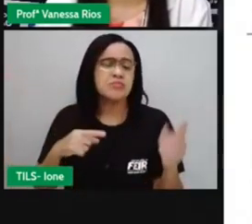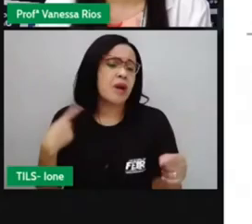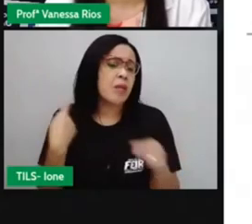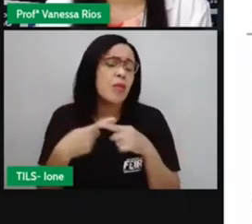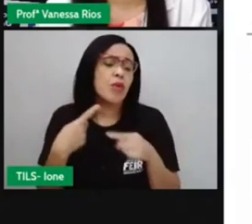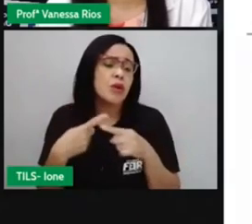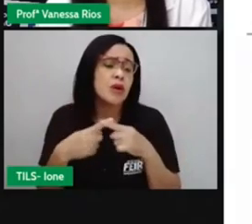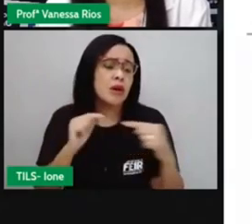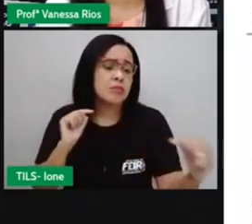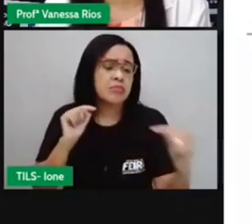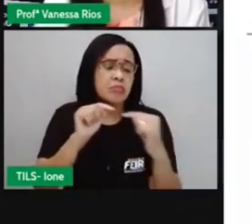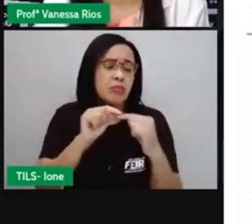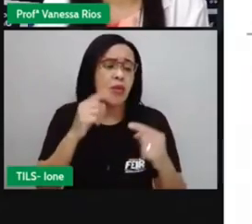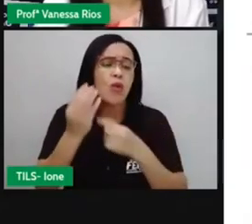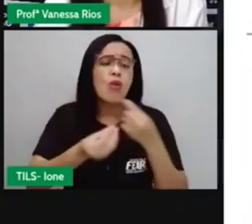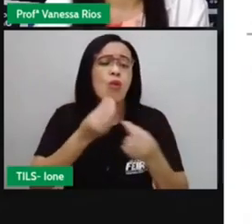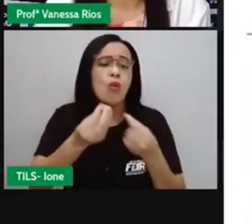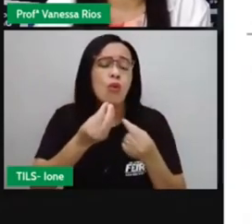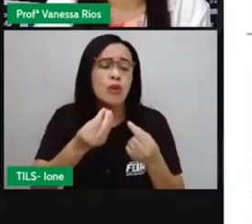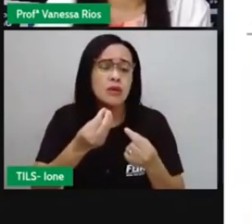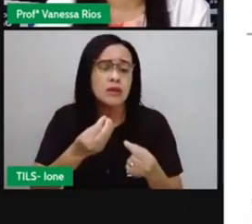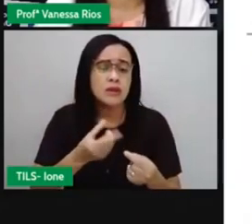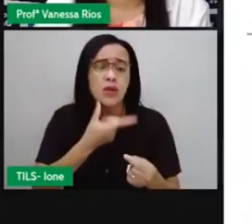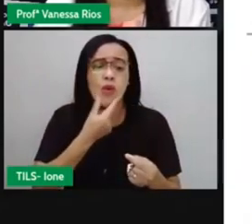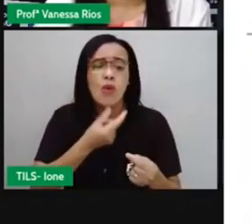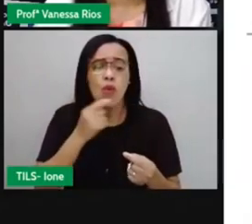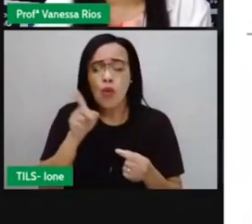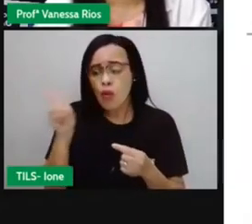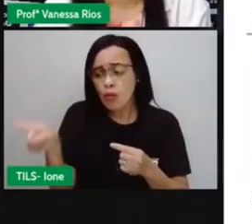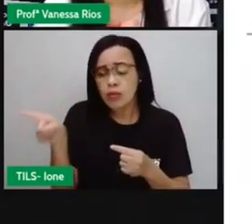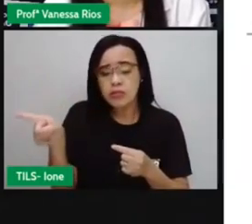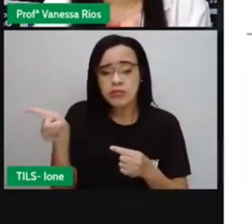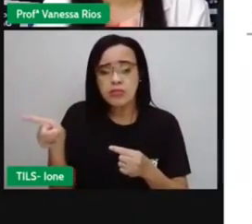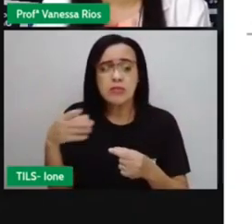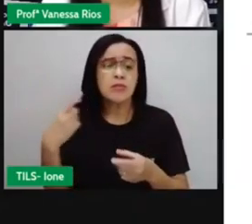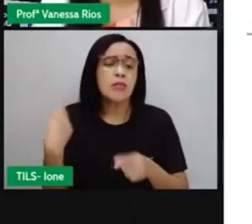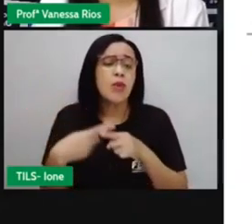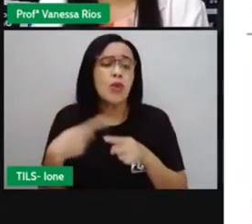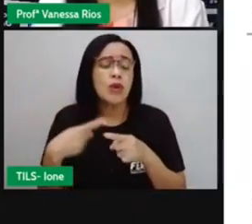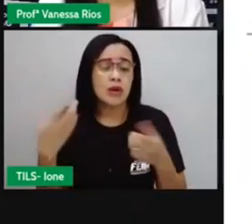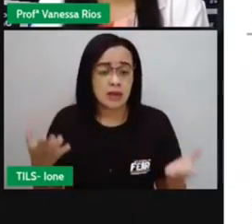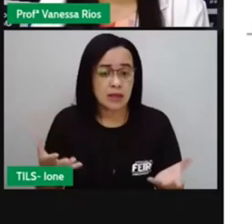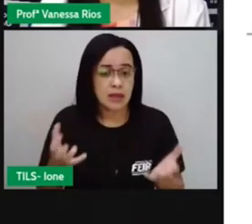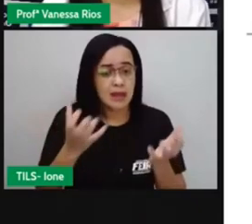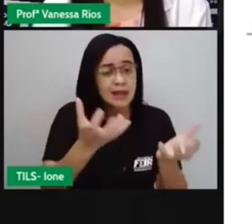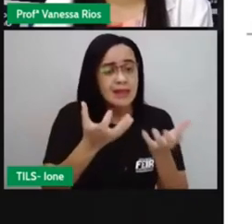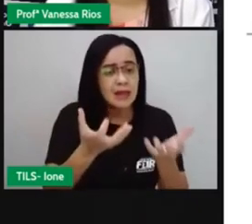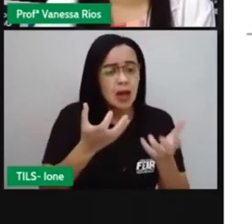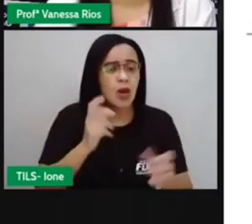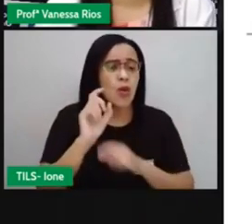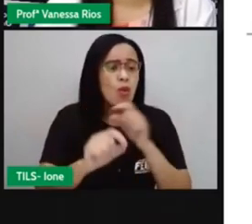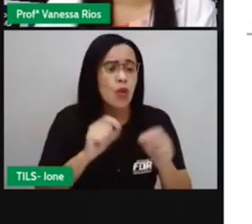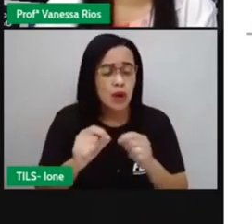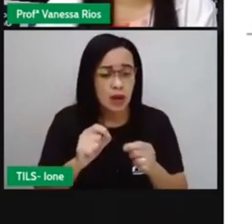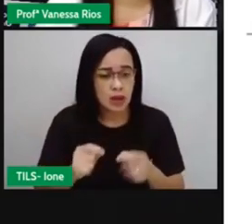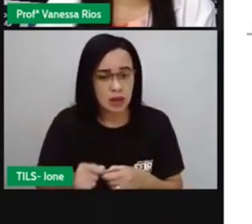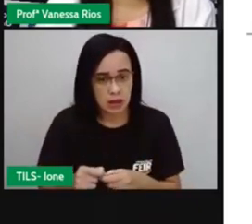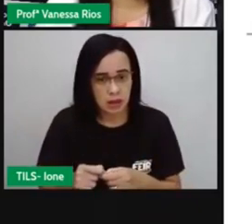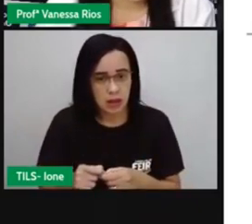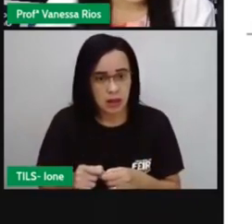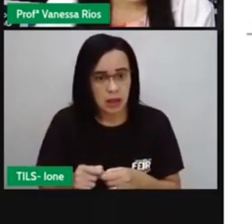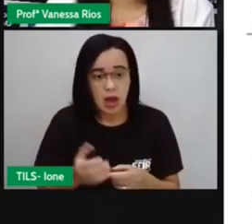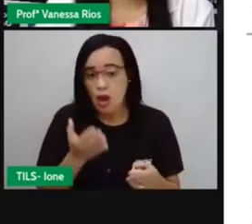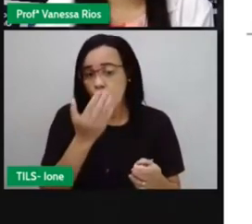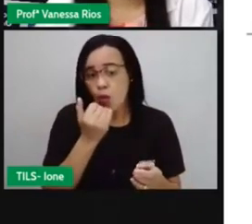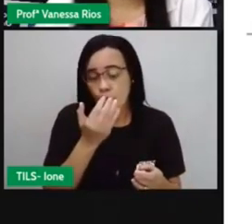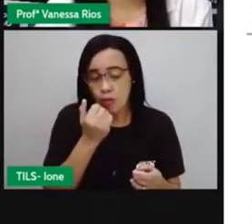né? Qual era o objetivo do homem que apontou? Ele queria indicar que queria comer o mesmo prato que